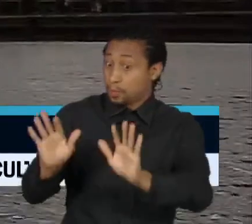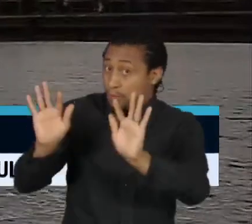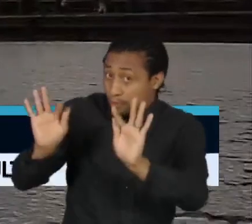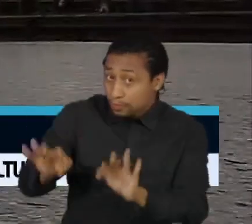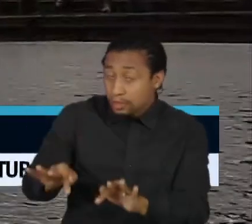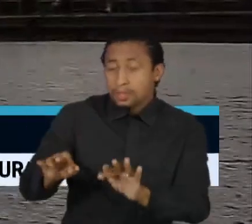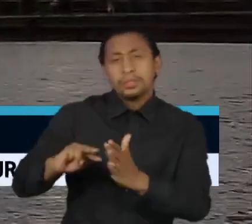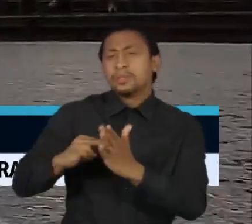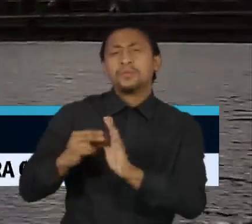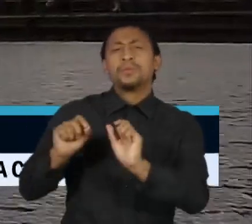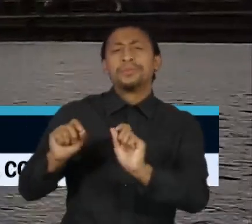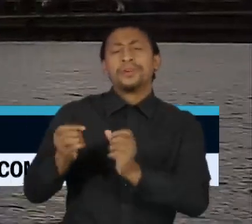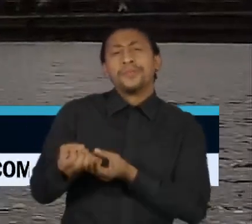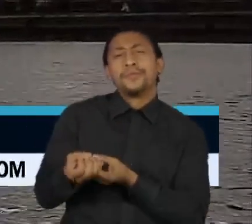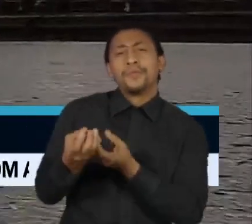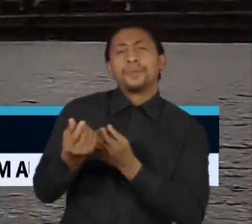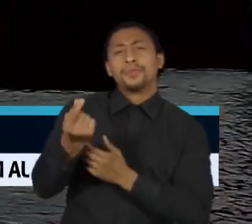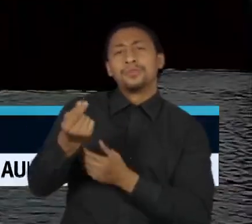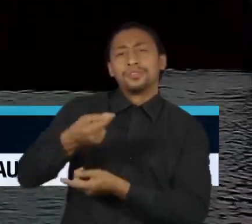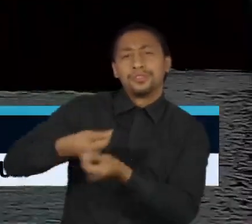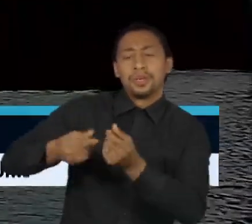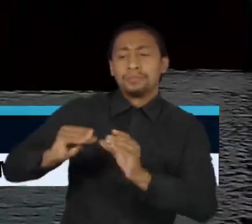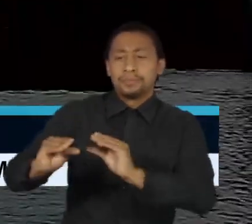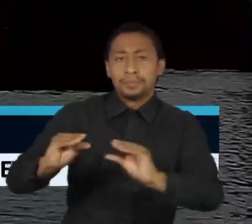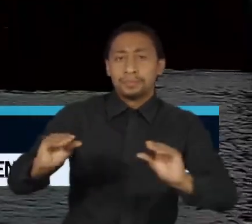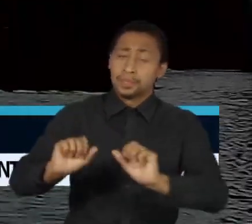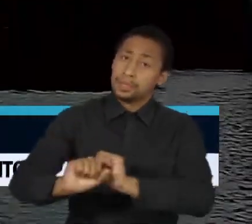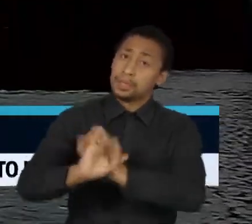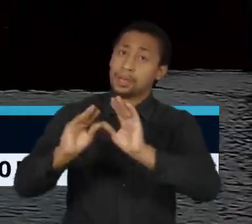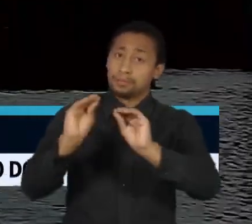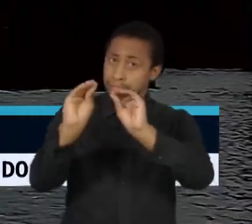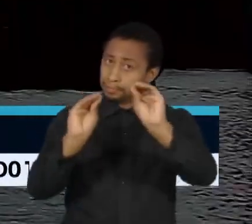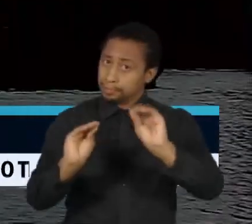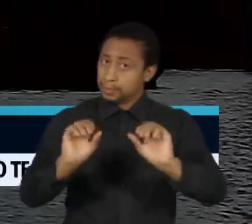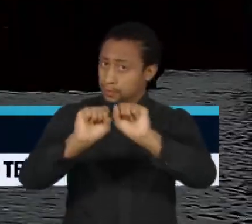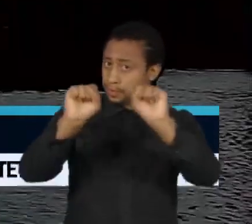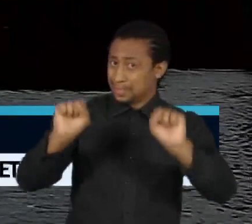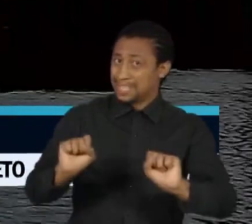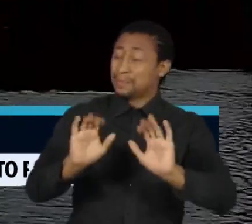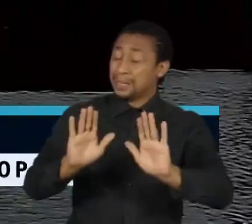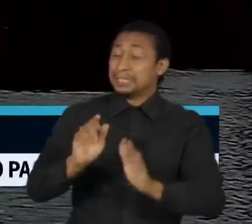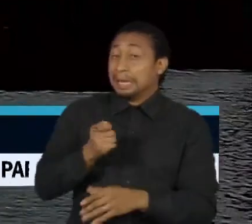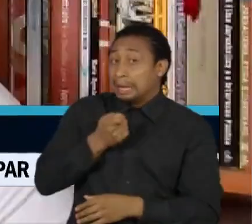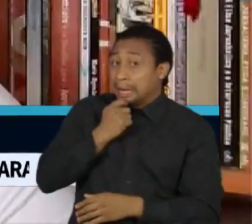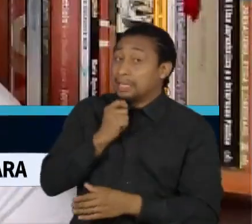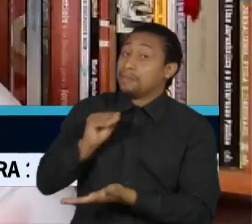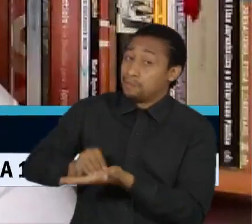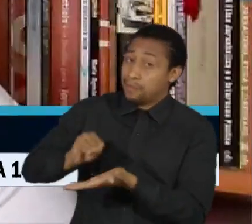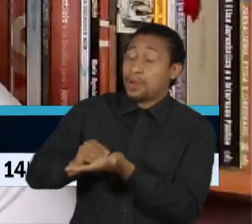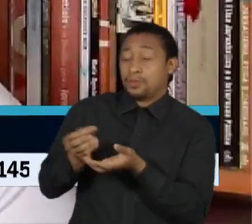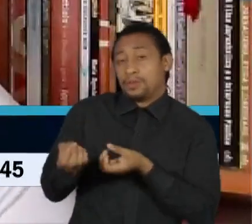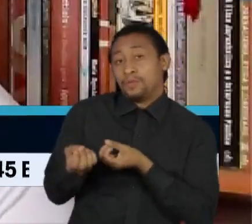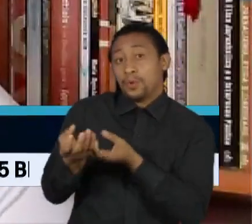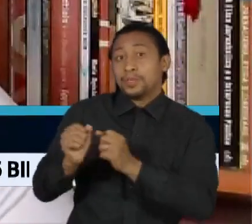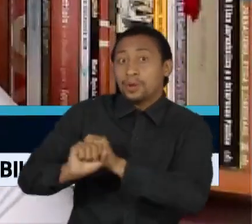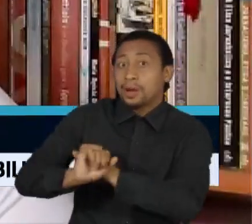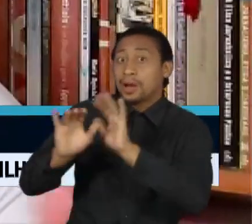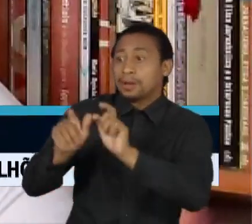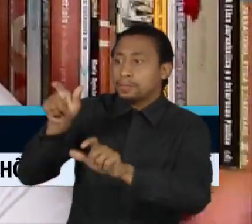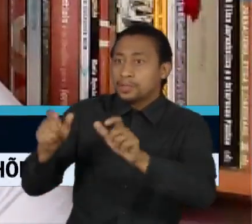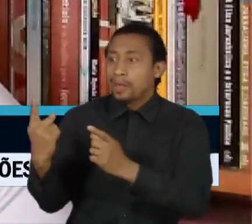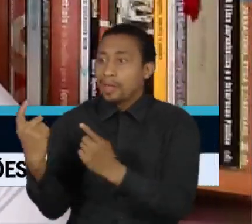destino do dinheiro público. Mas ainda falta transparência às emendas individuais. Mesmo com